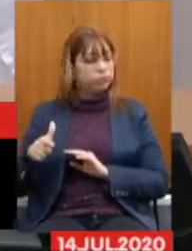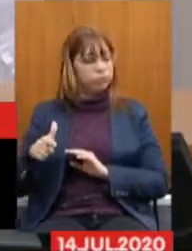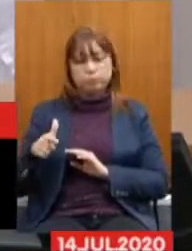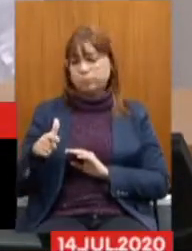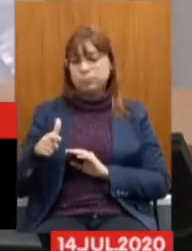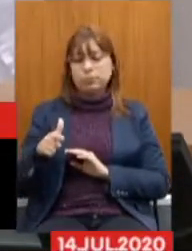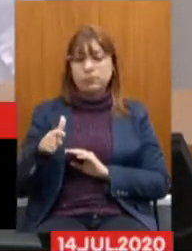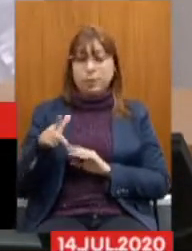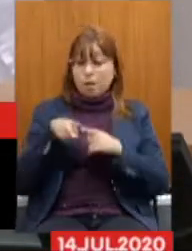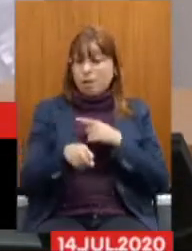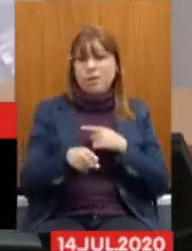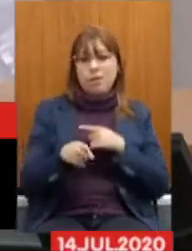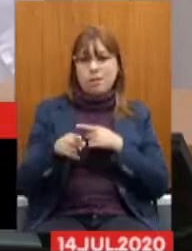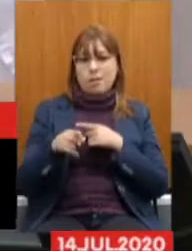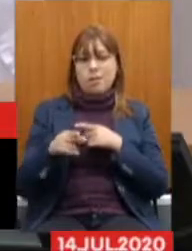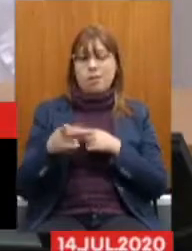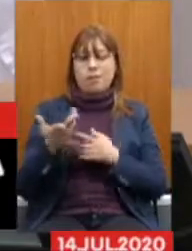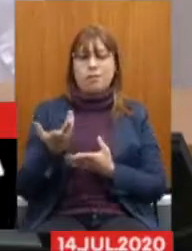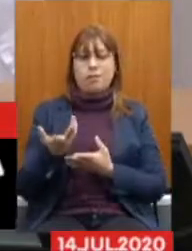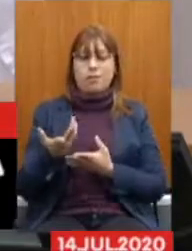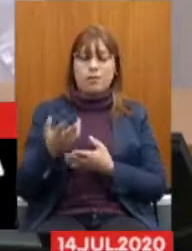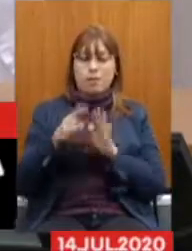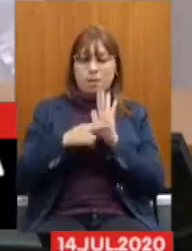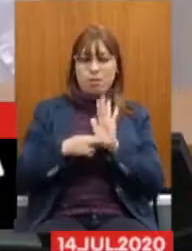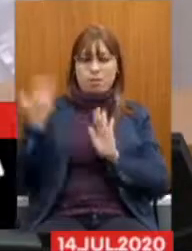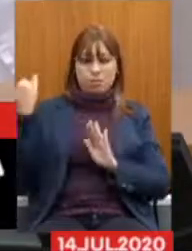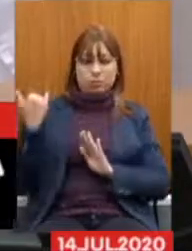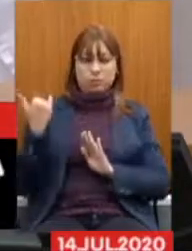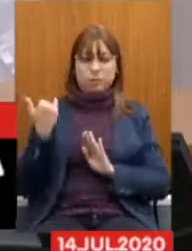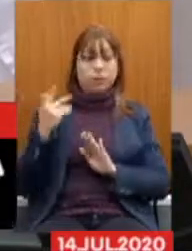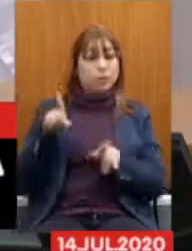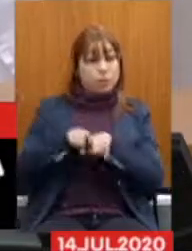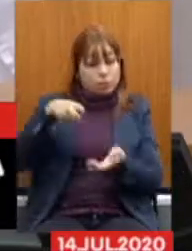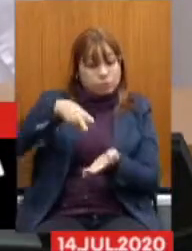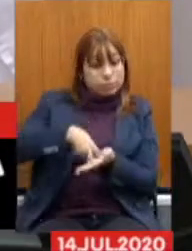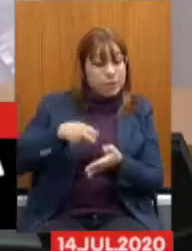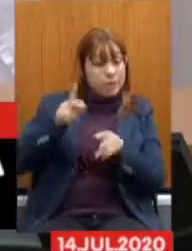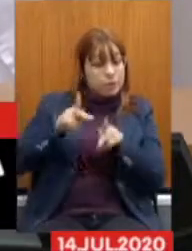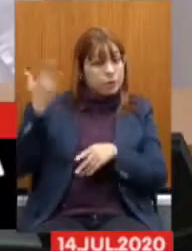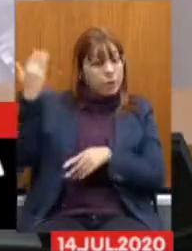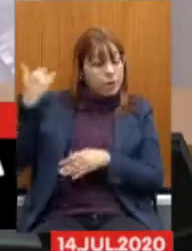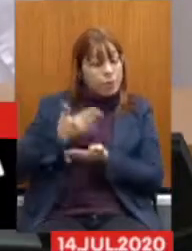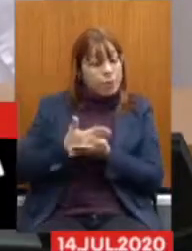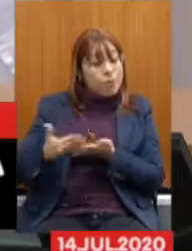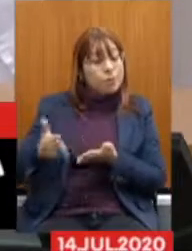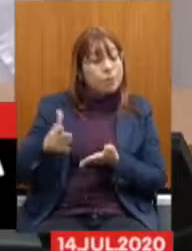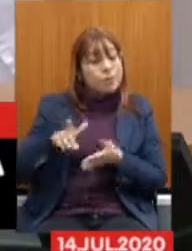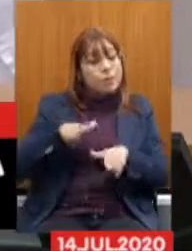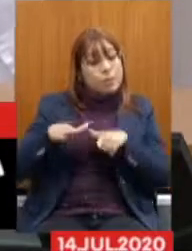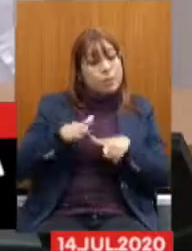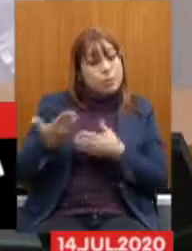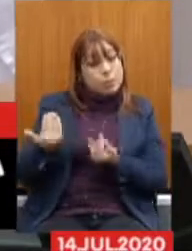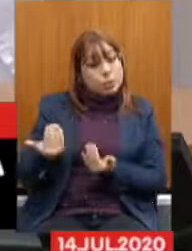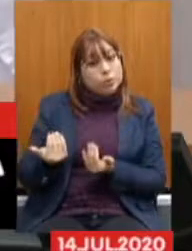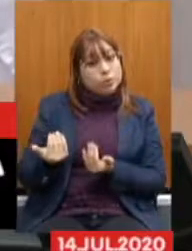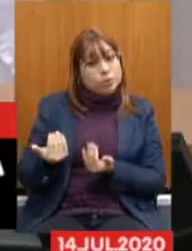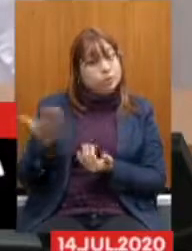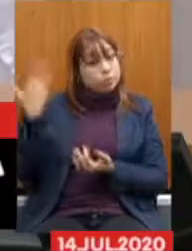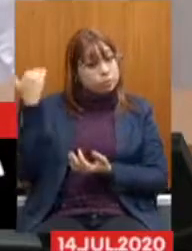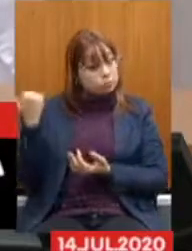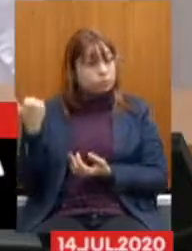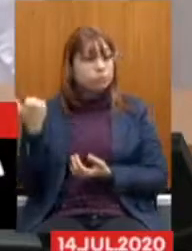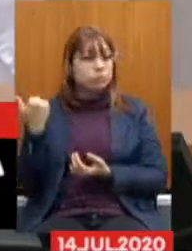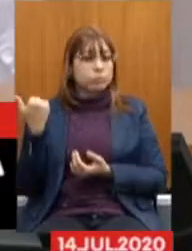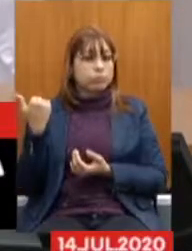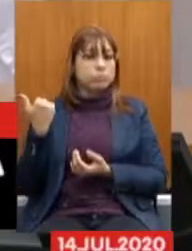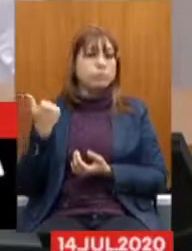A regra de transição Penalizando Quem começou A trabalhar mais cedo E quem começou A trabalhar mais cedo Na regra